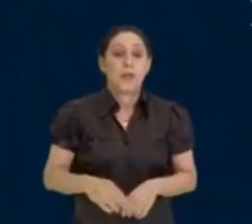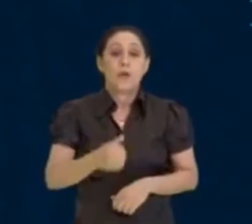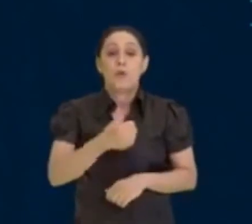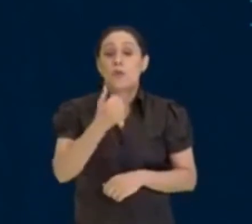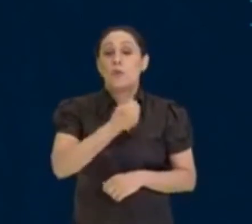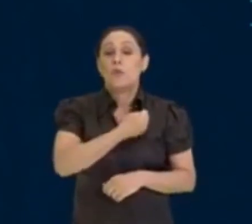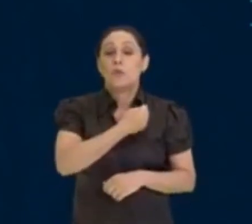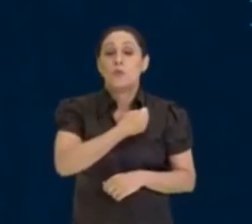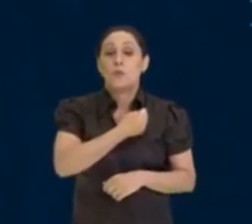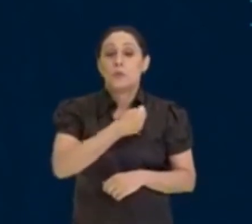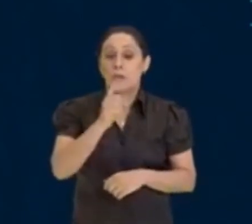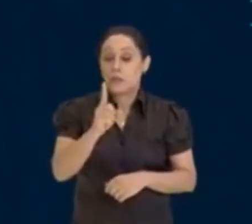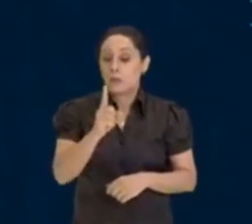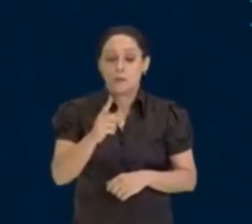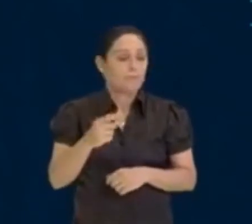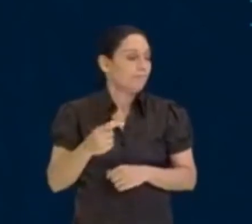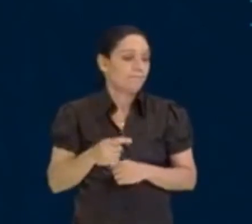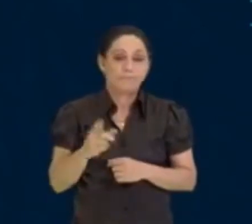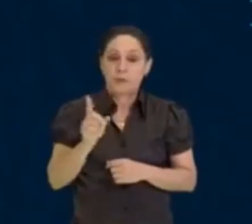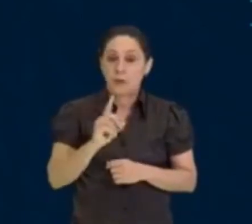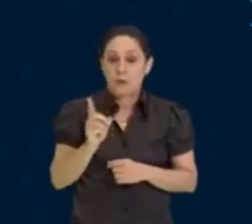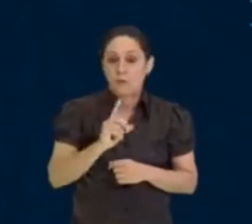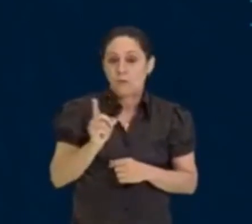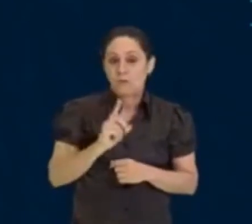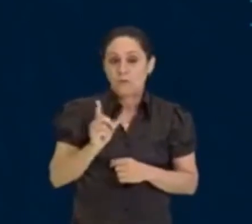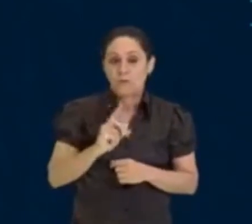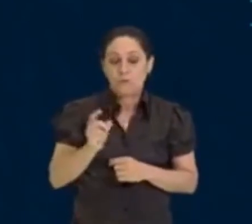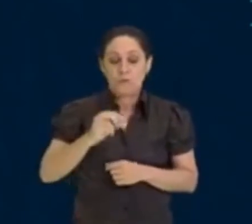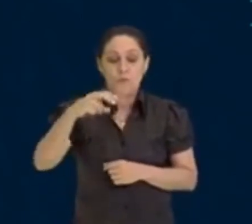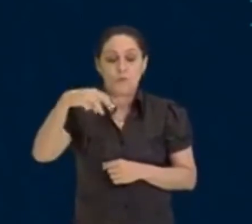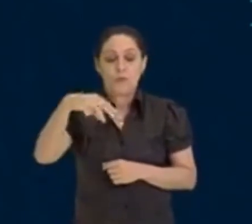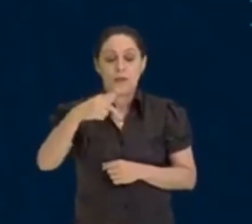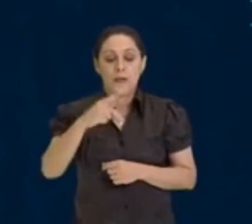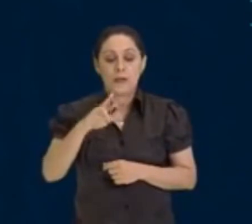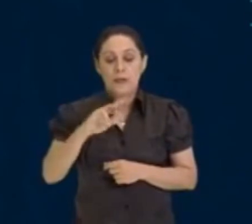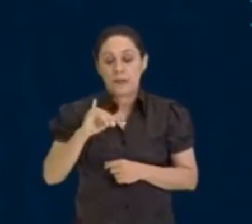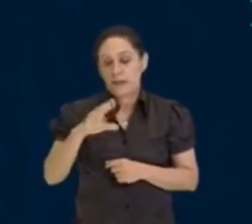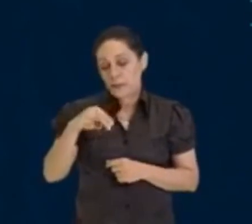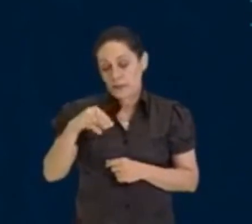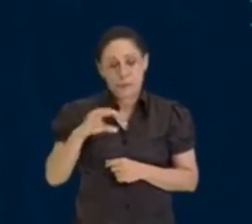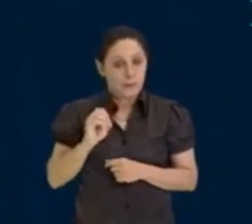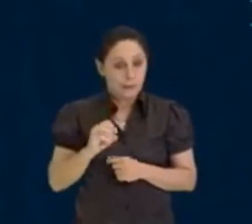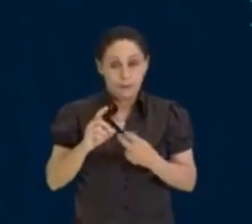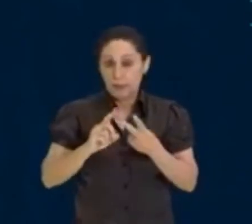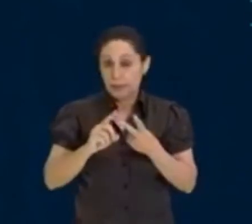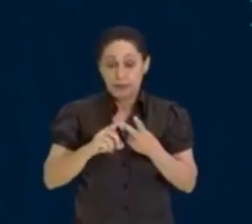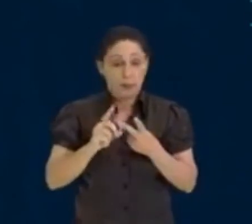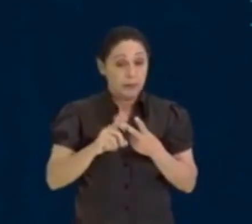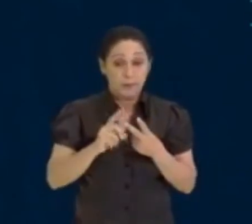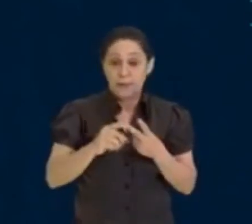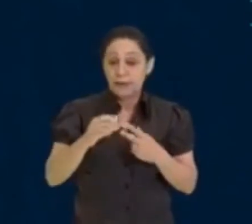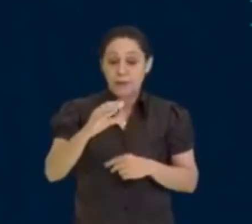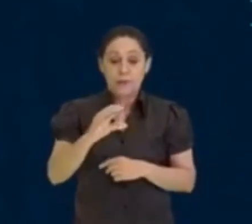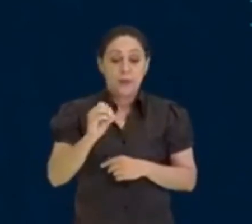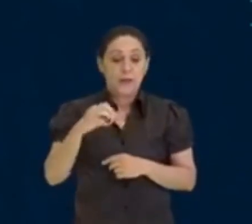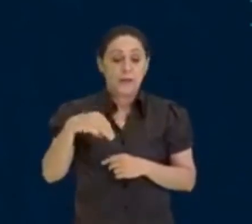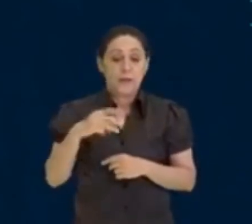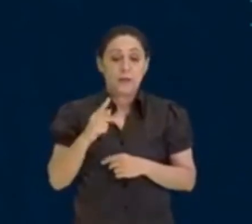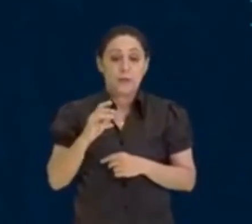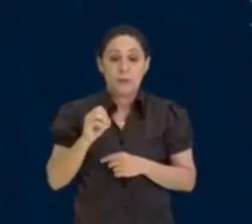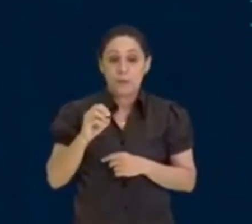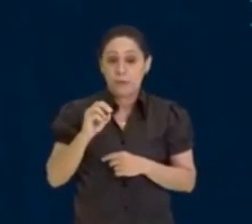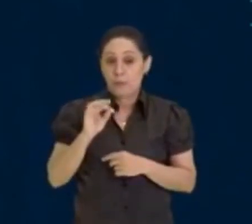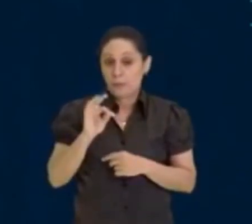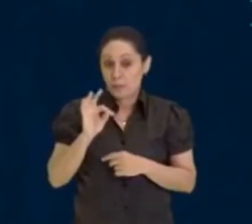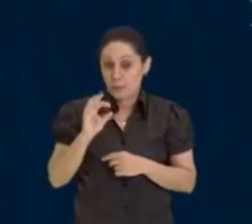1 também não é primo e também não é composto, ele é nem uma coisa nem outra, não é primo nem é composto, porque ele só pode ser dividido por